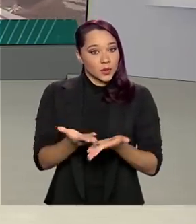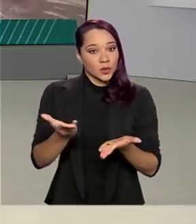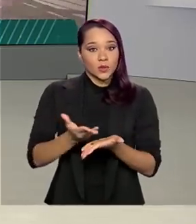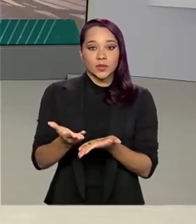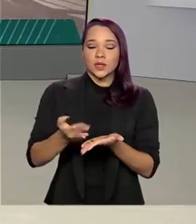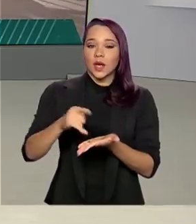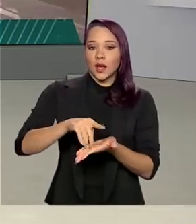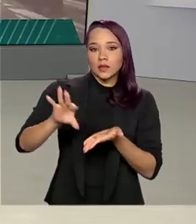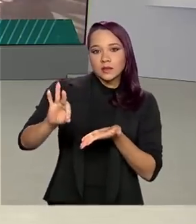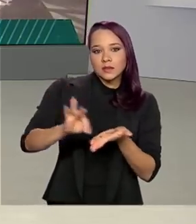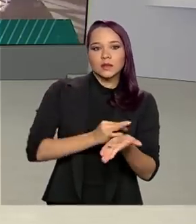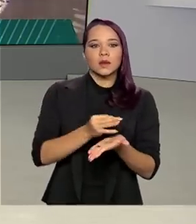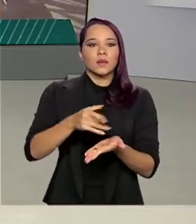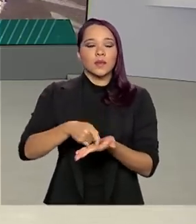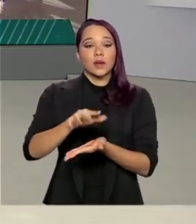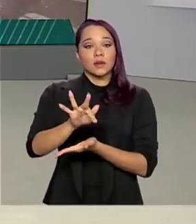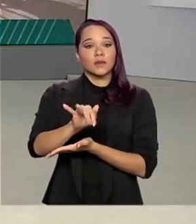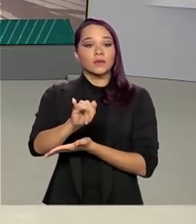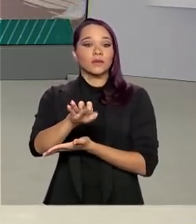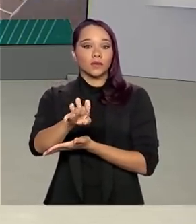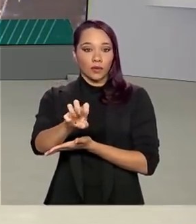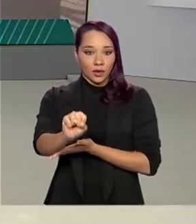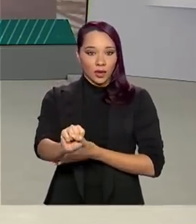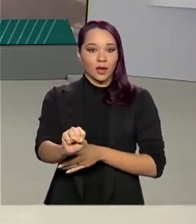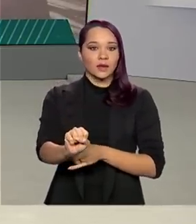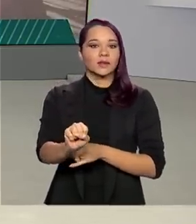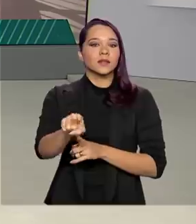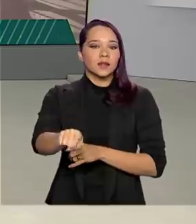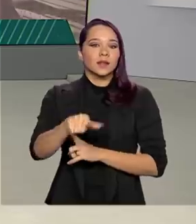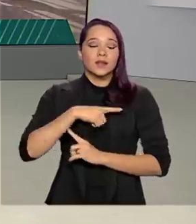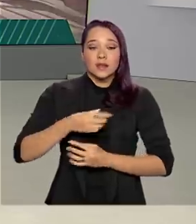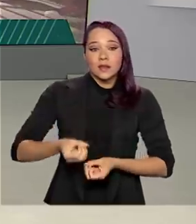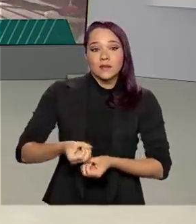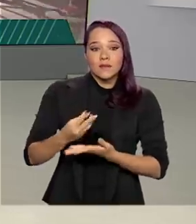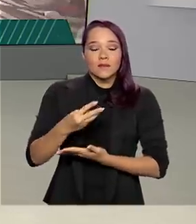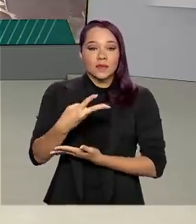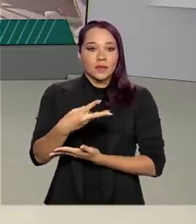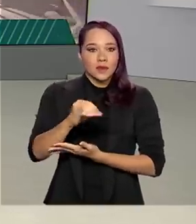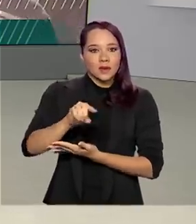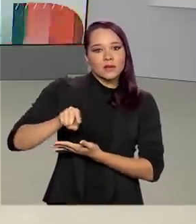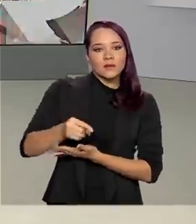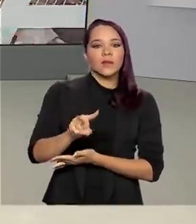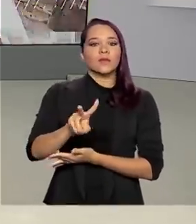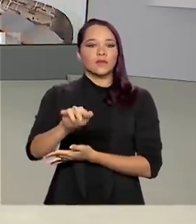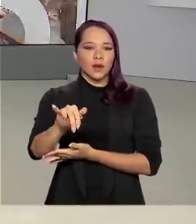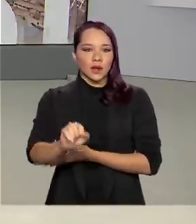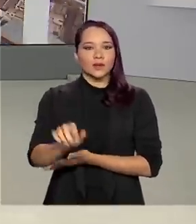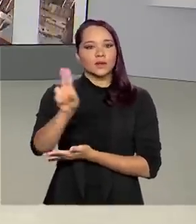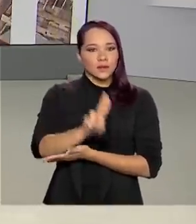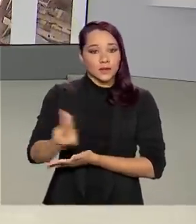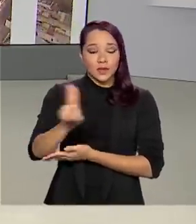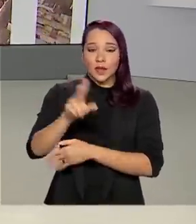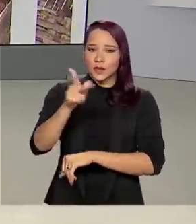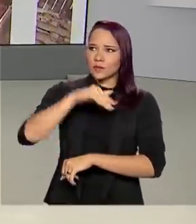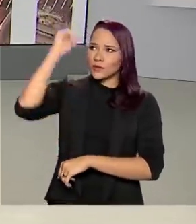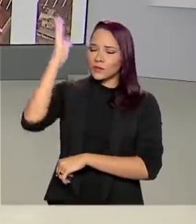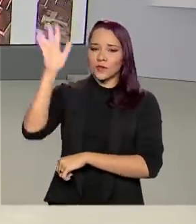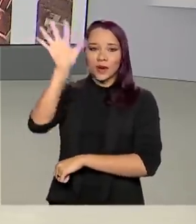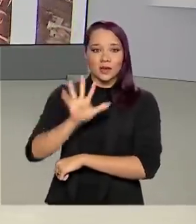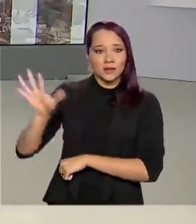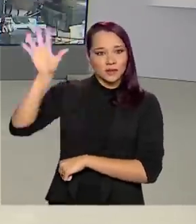hoje as inscrições para o Fundo de Financiamento Estudantil com a oferta de 30 mil vagas nas universidades do país.